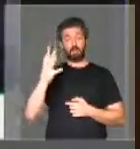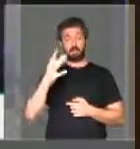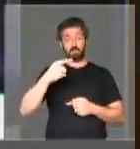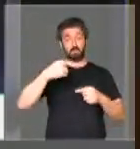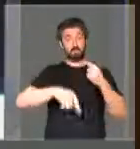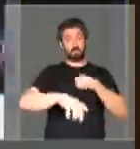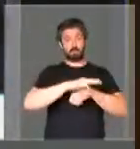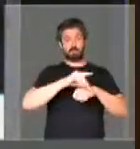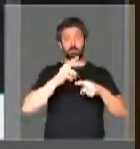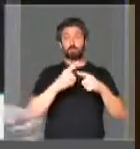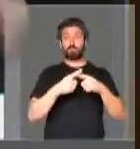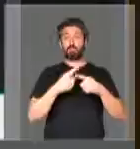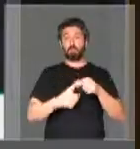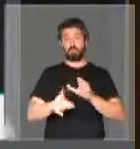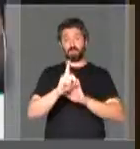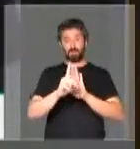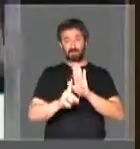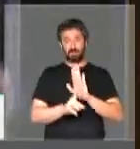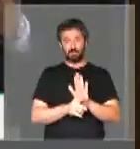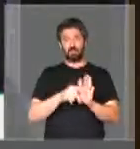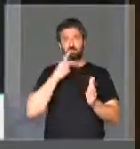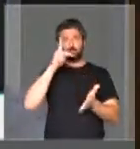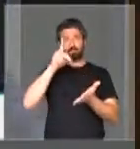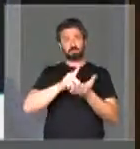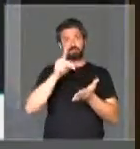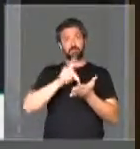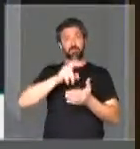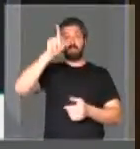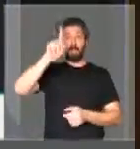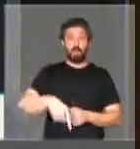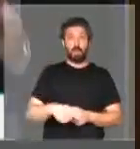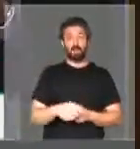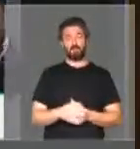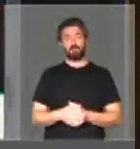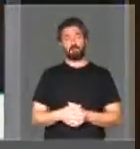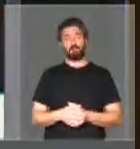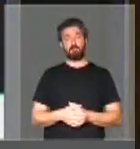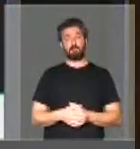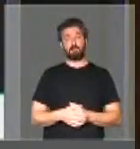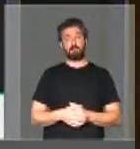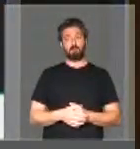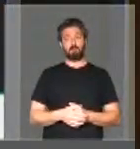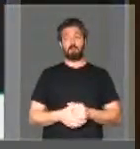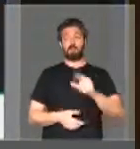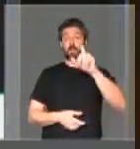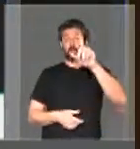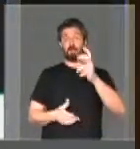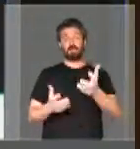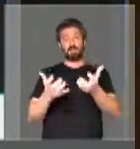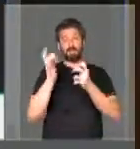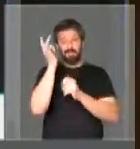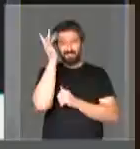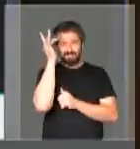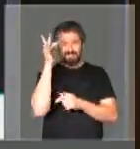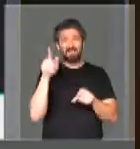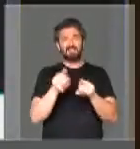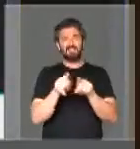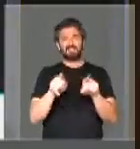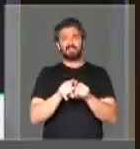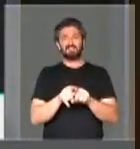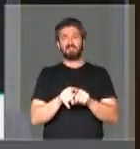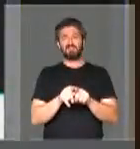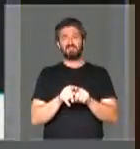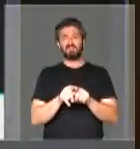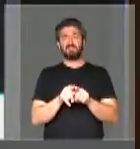inconstitucional, porque esse decreto evidentemente o é. Não bastasse isso. ele quer facilitar, deputado